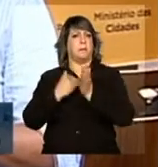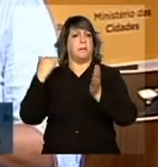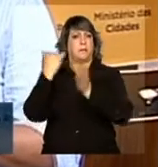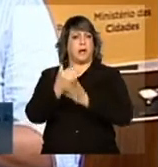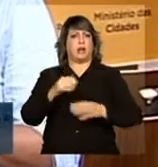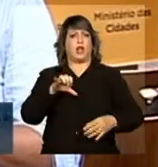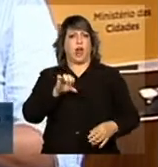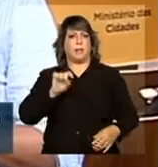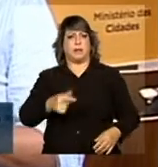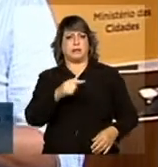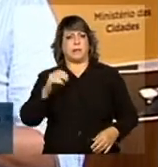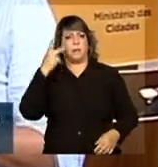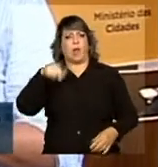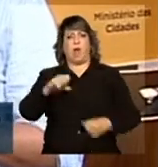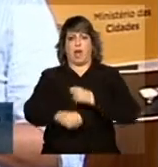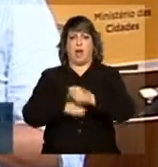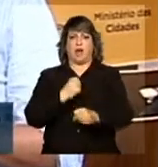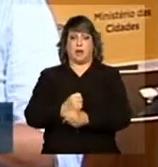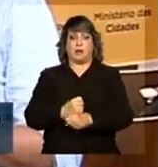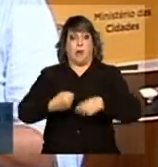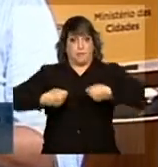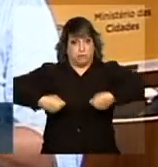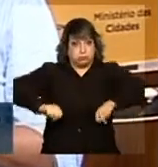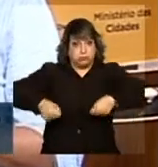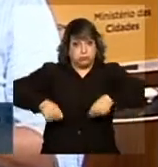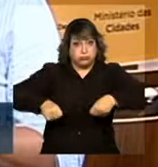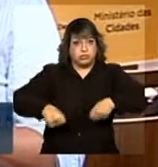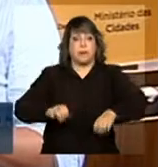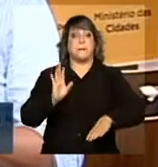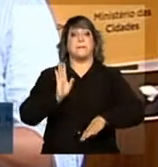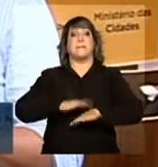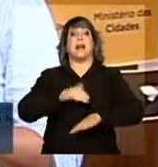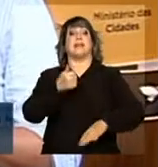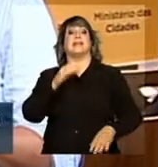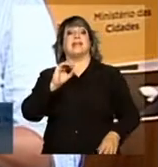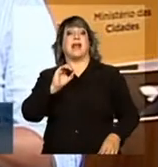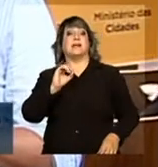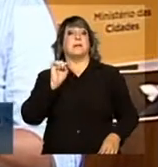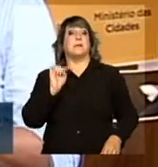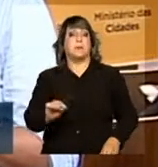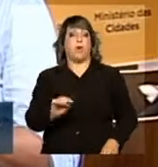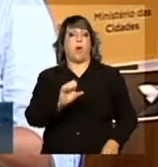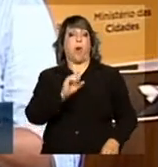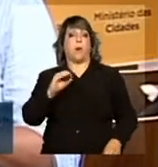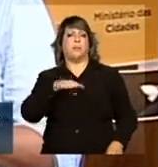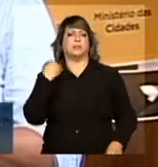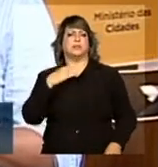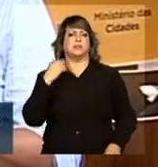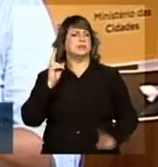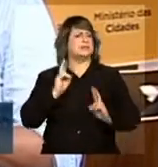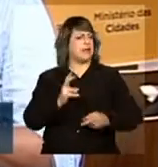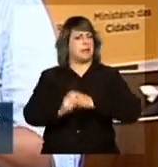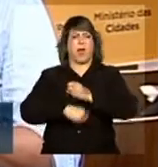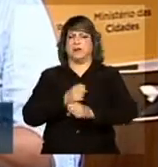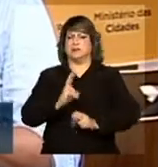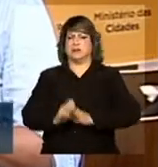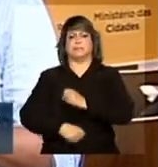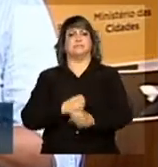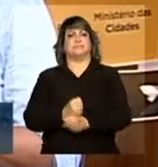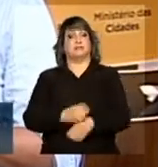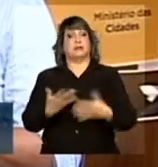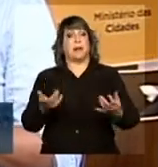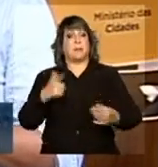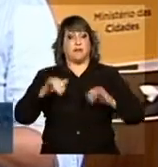9.700 por ano. Com motos, são mais de 10.800 mortes todos os anos. Para mais